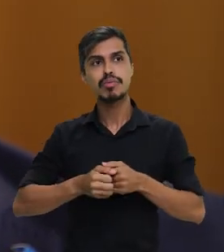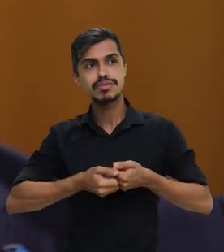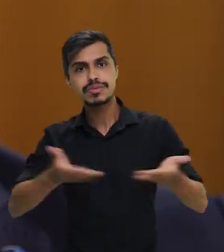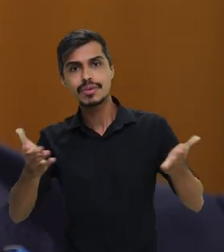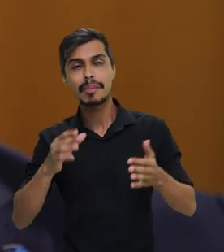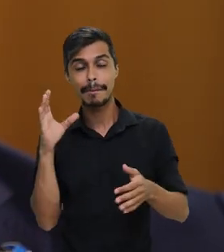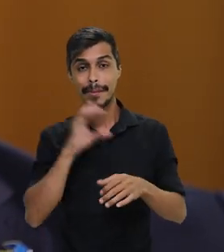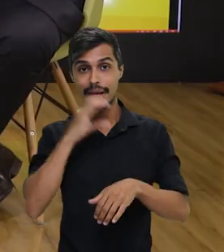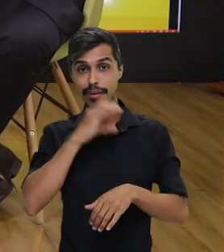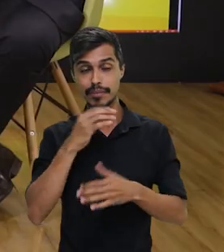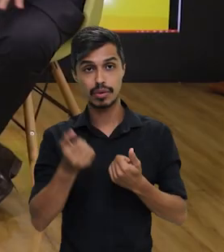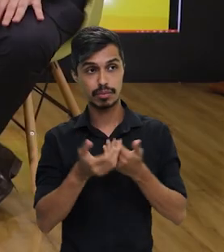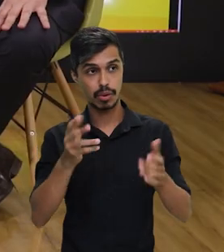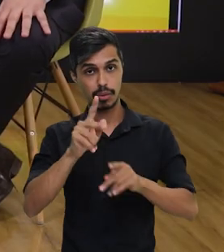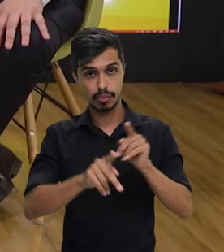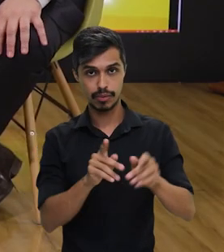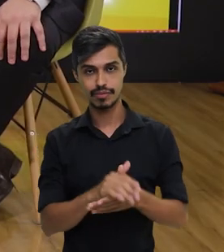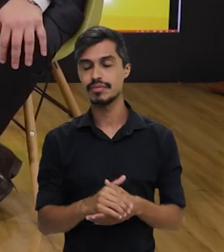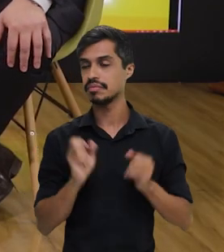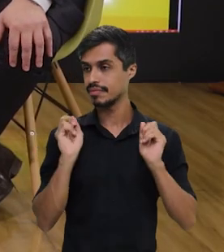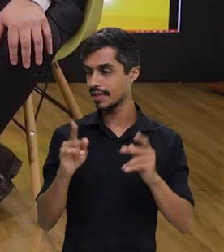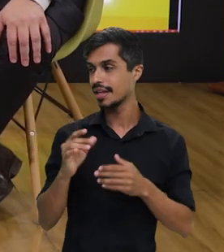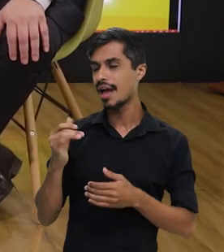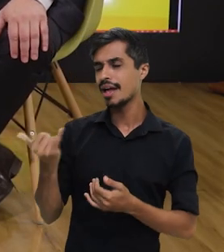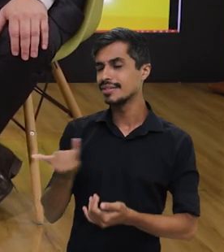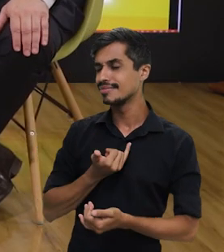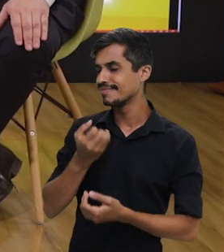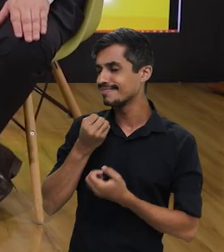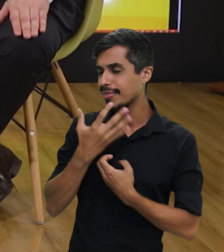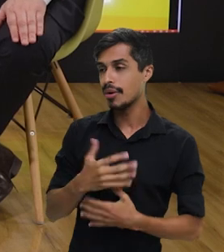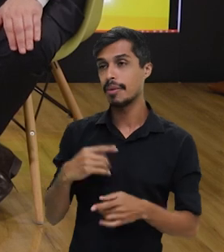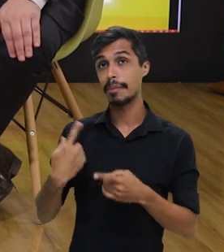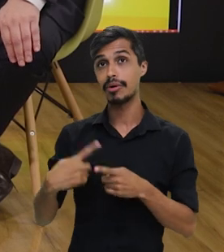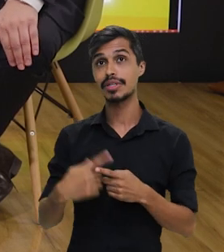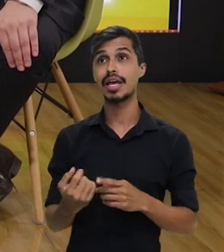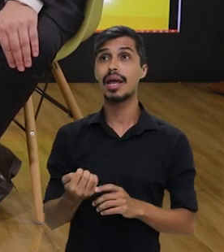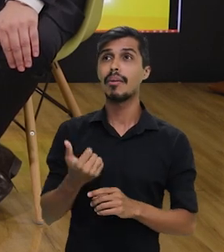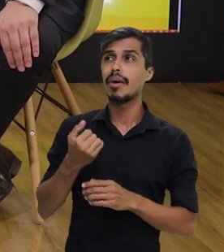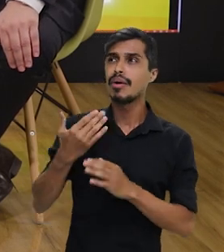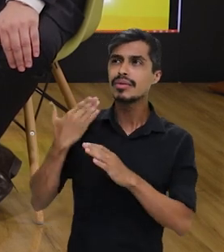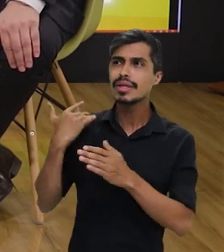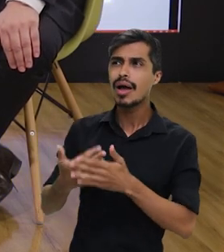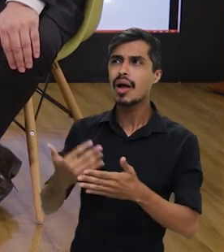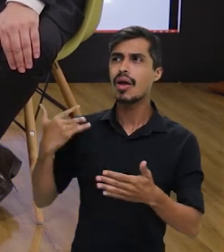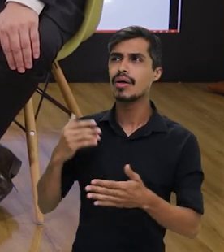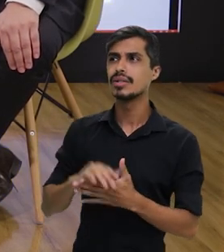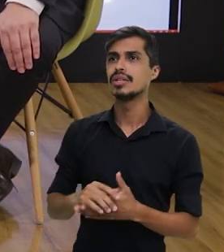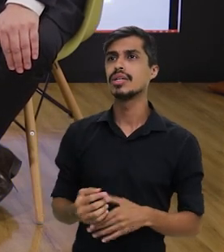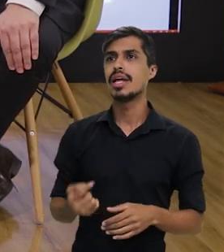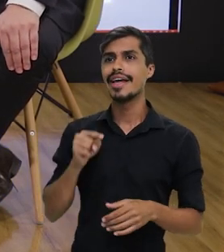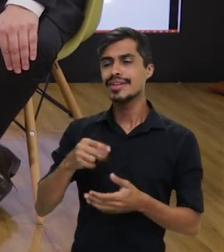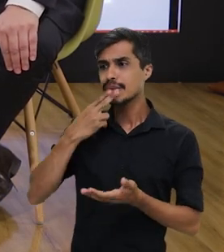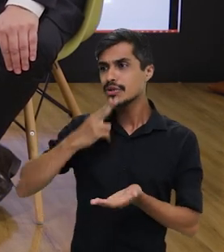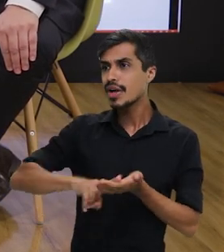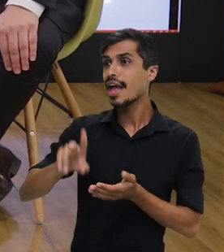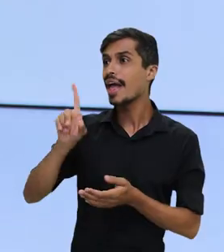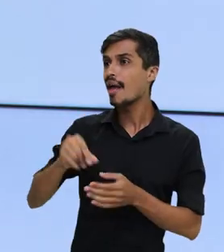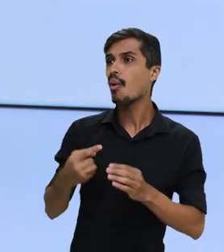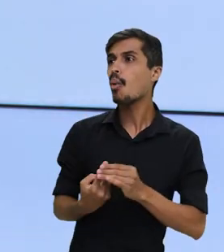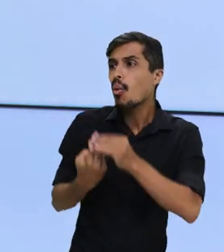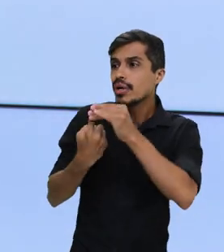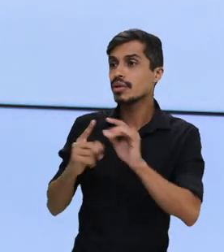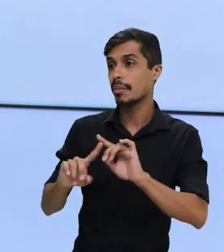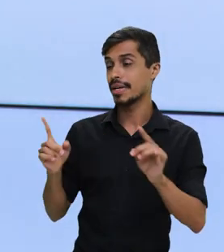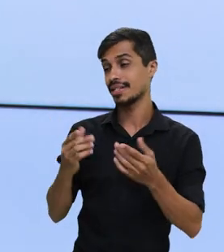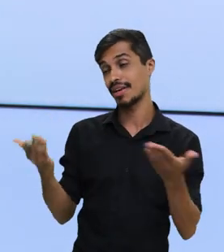os brasileiros e para as brasileiras. Excelente notícia. Até pouco tempo atrás, os Correios eram praticamente o único do setor no país. Mas